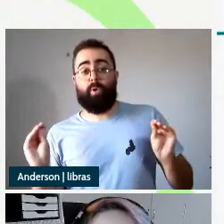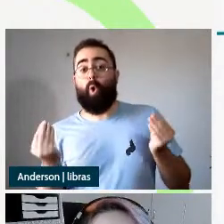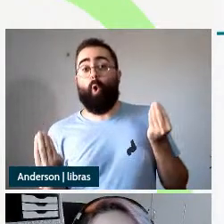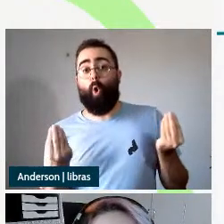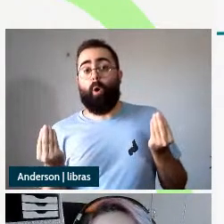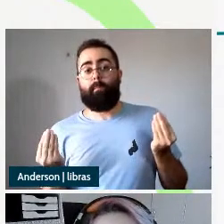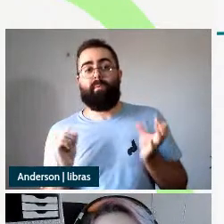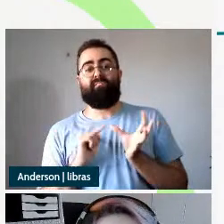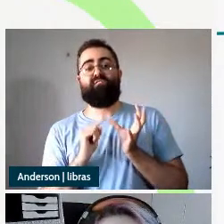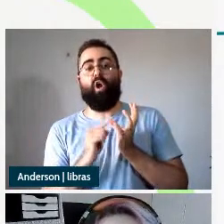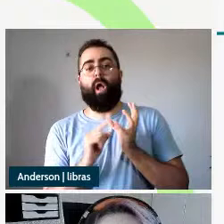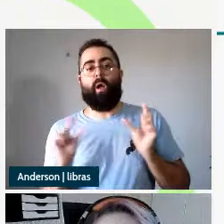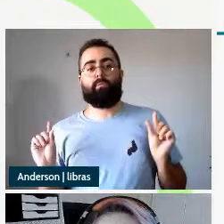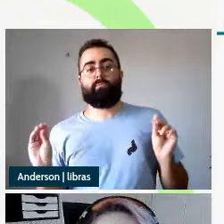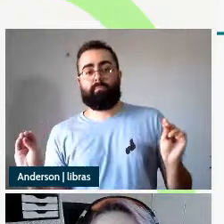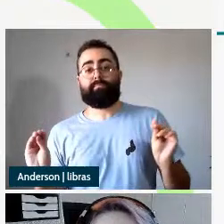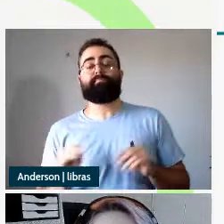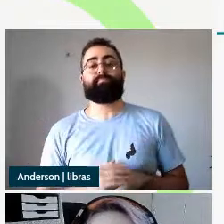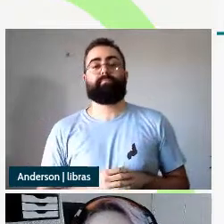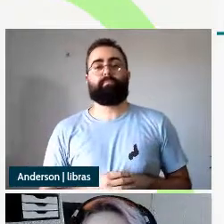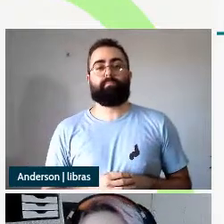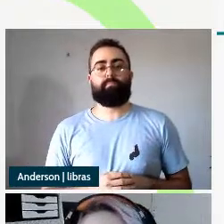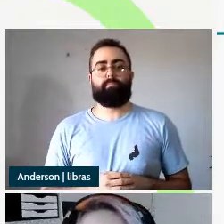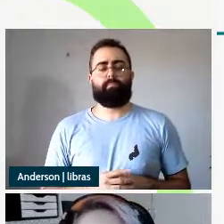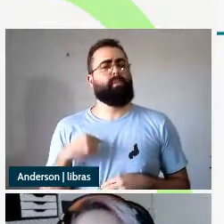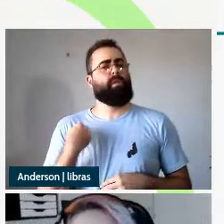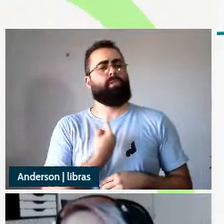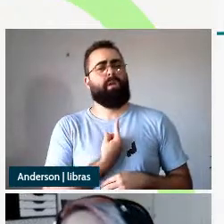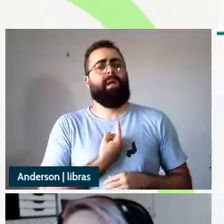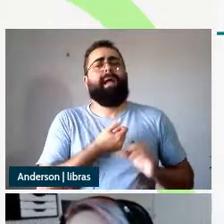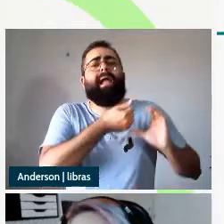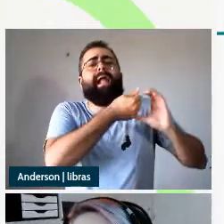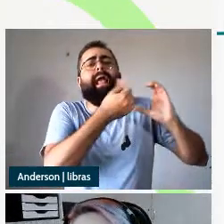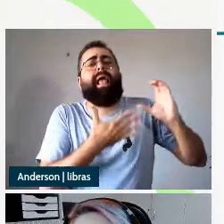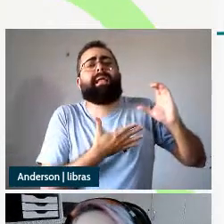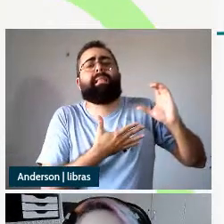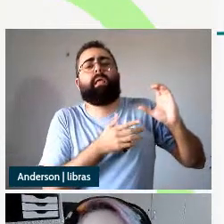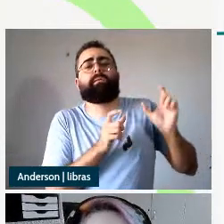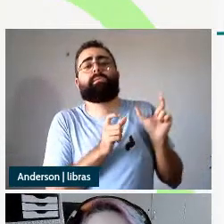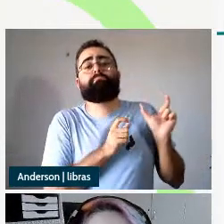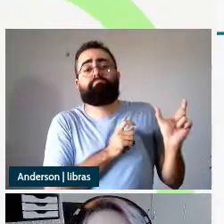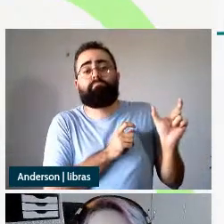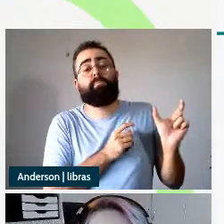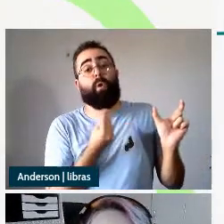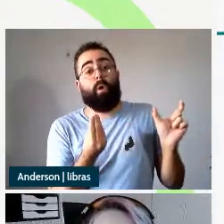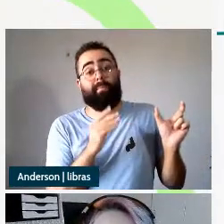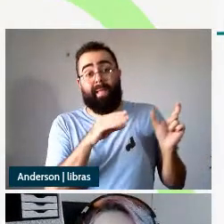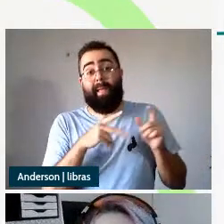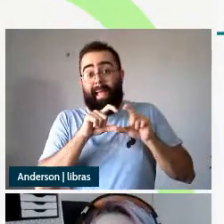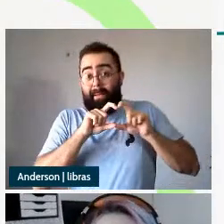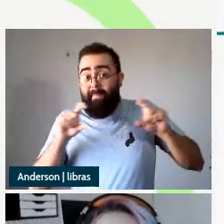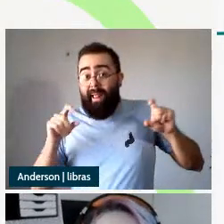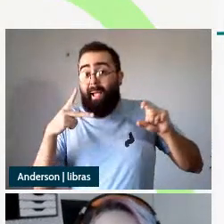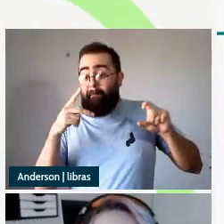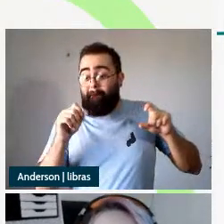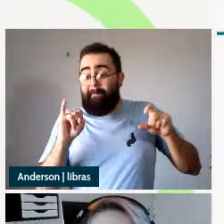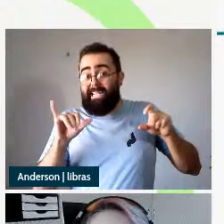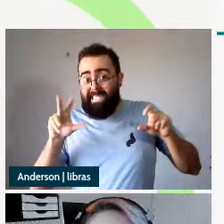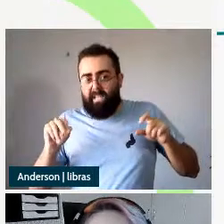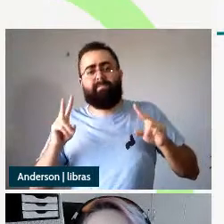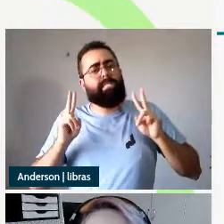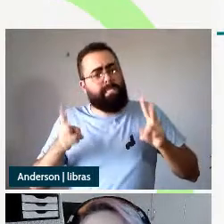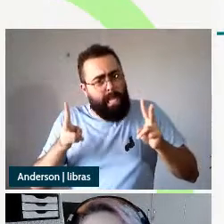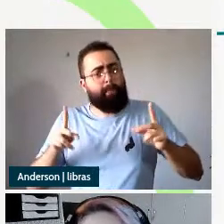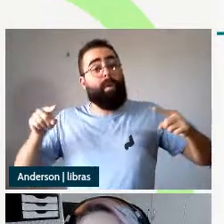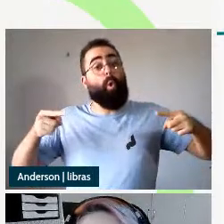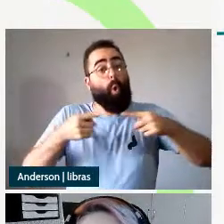quantas propriedades nominais a gente tem que as passivas de modo geral realizam concordância e os tempos compostos não então